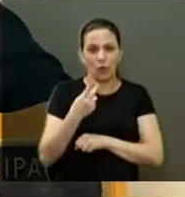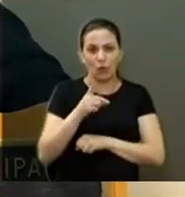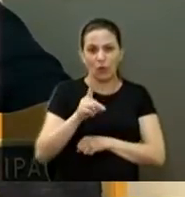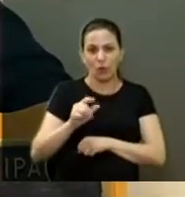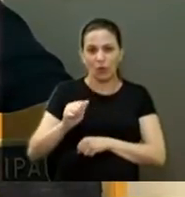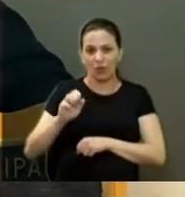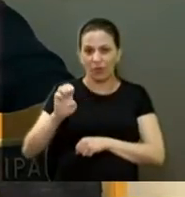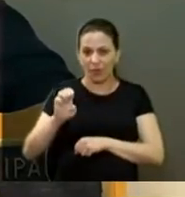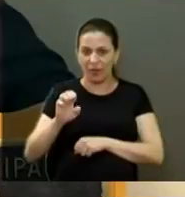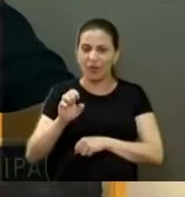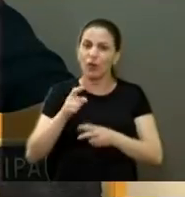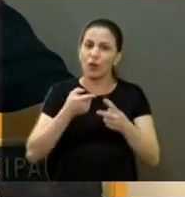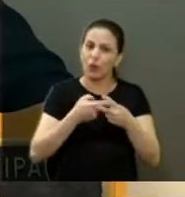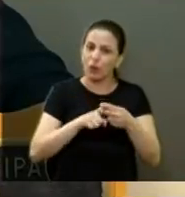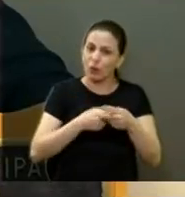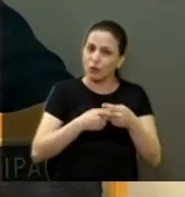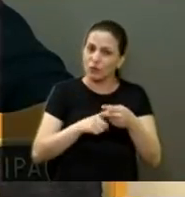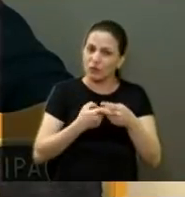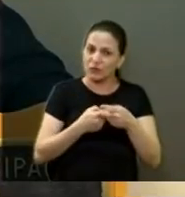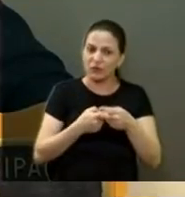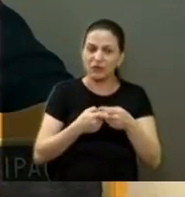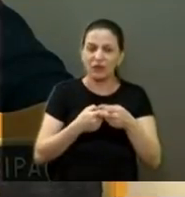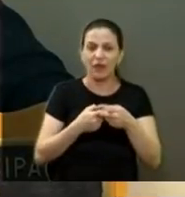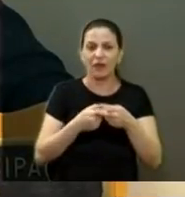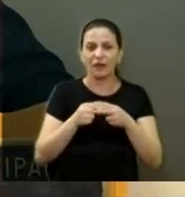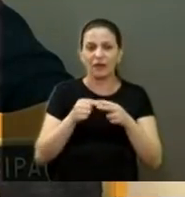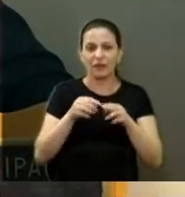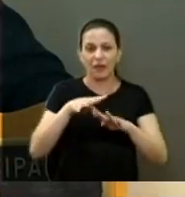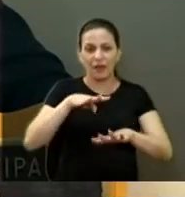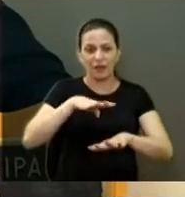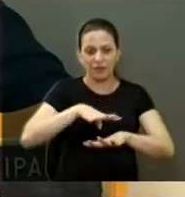correção dessa entrada e dessa grelha,